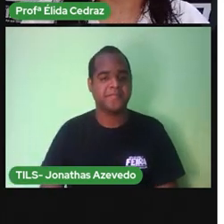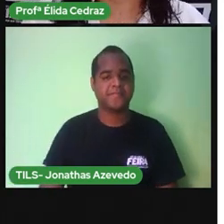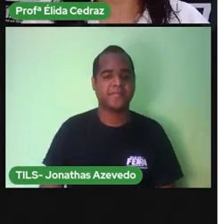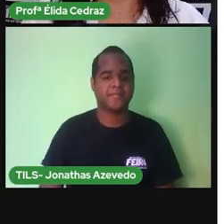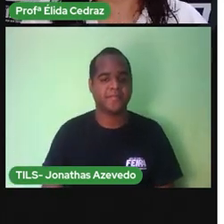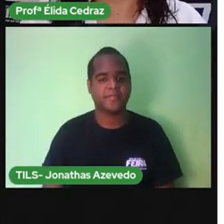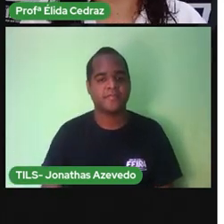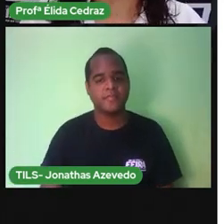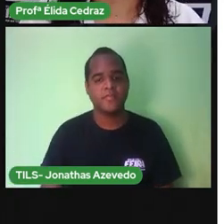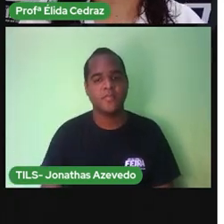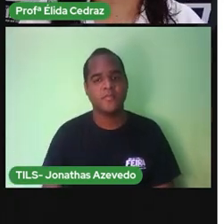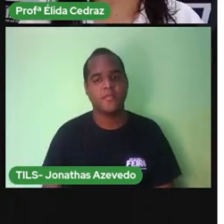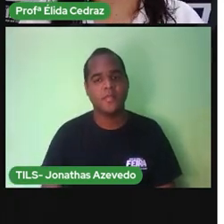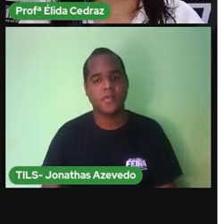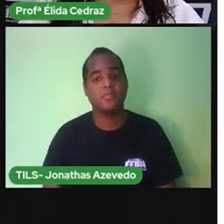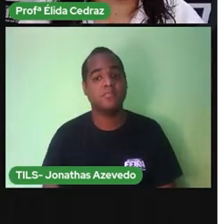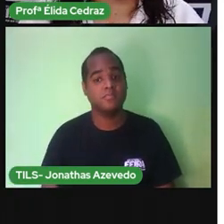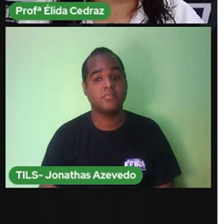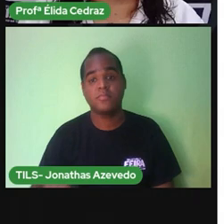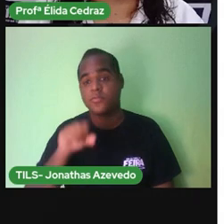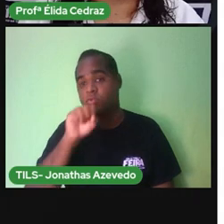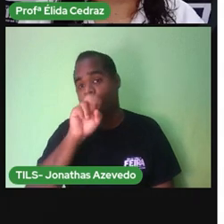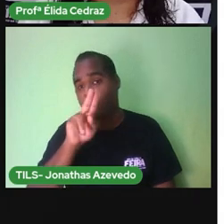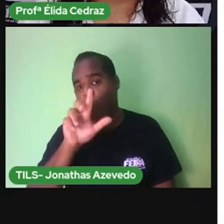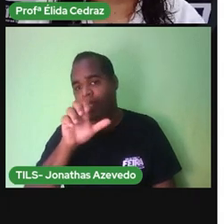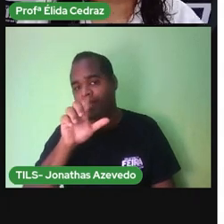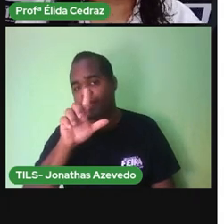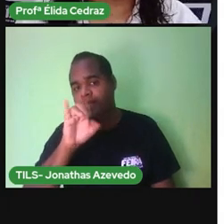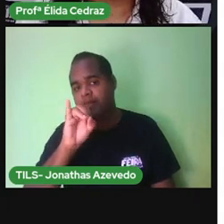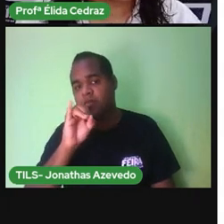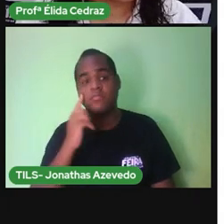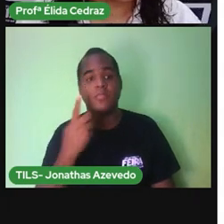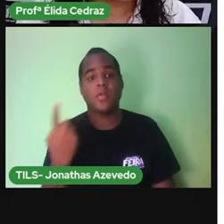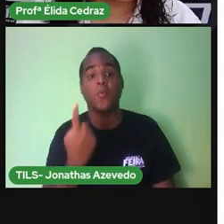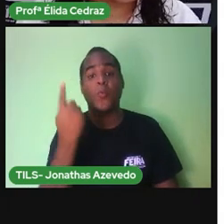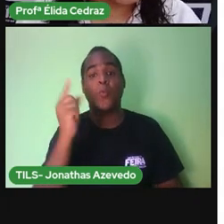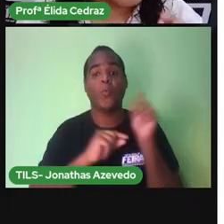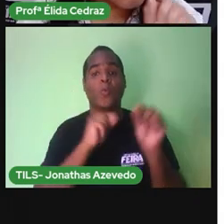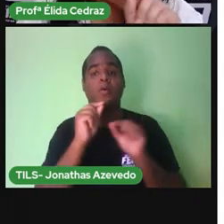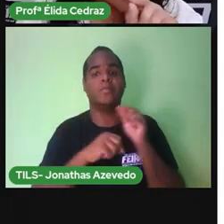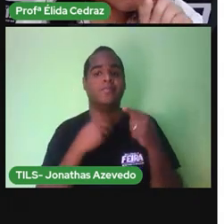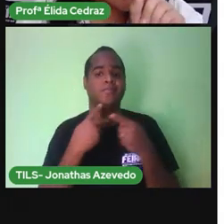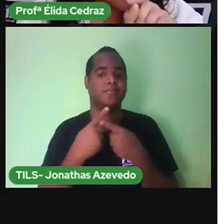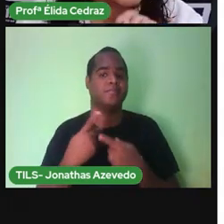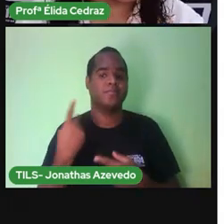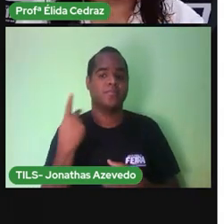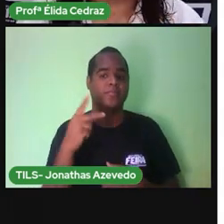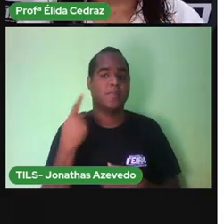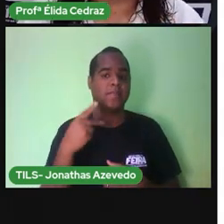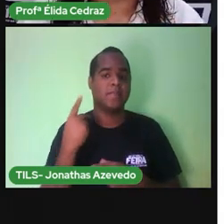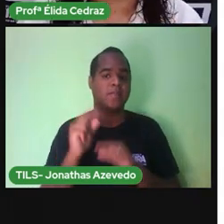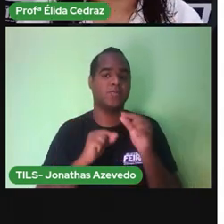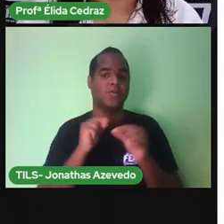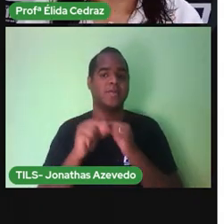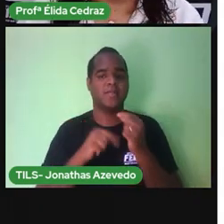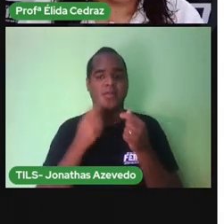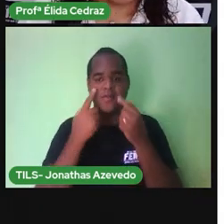Qual é a altura De Sueli Olha o numerozinho Verifica lá